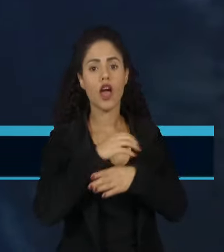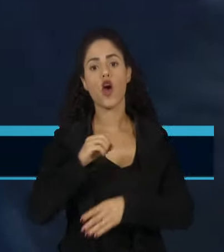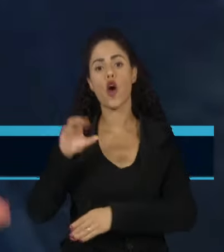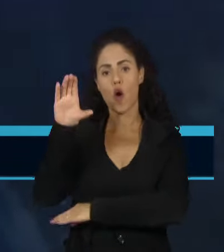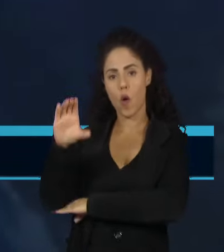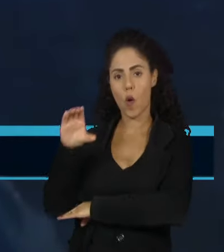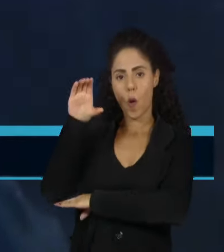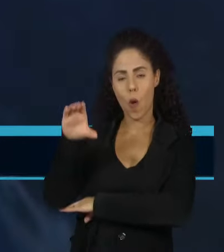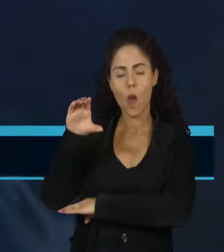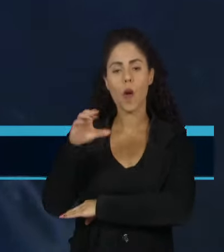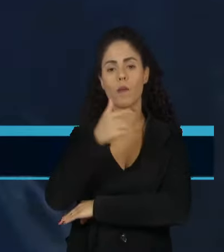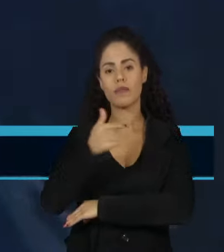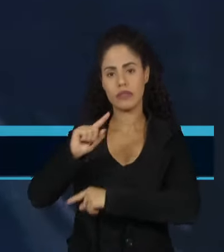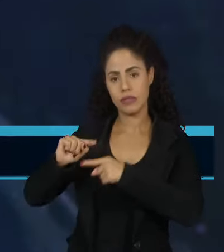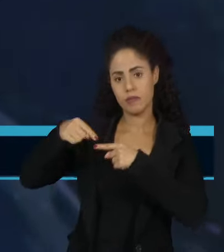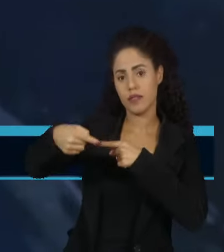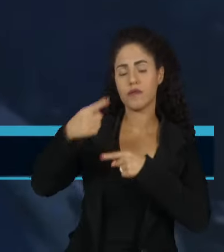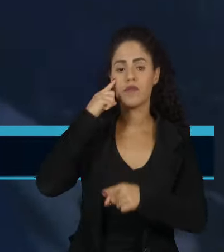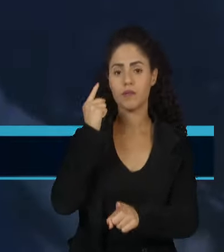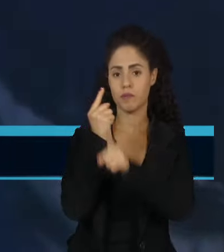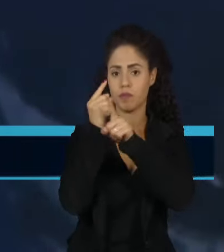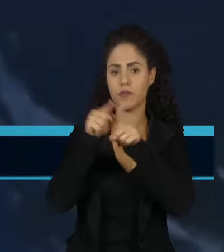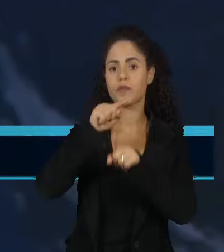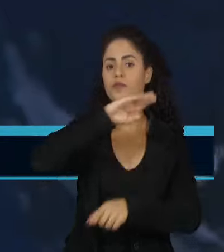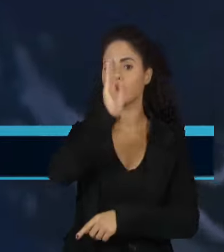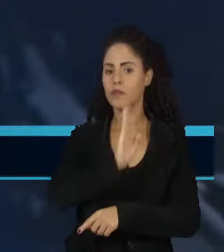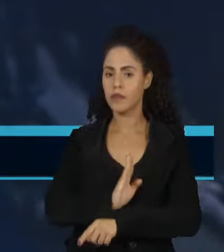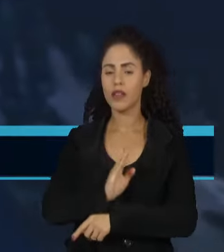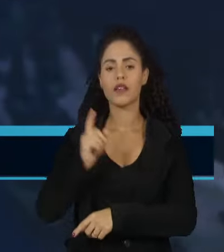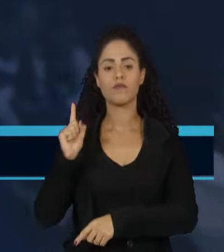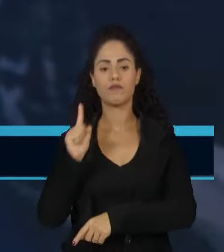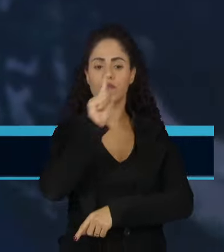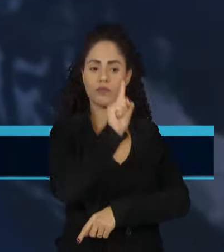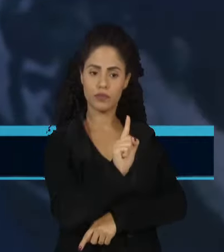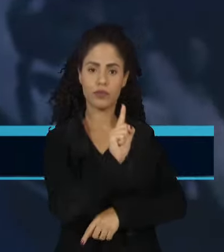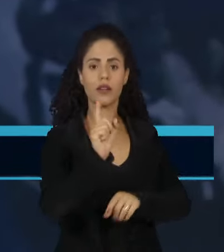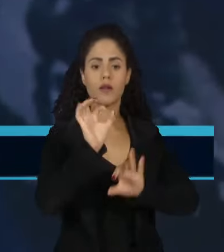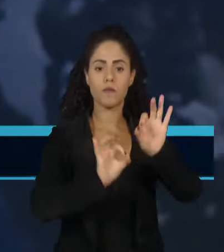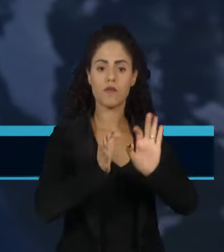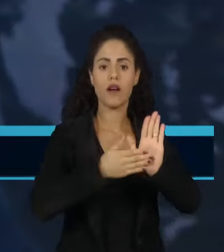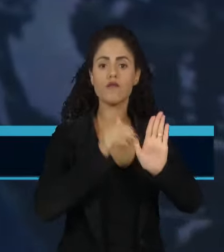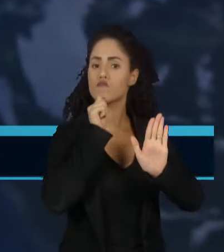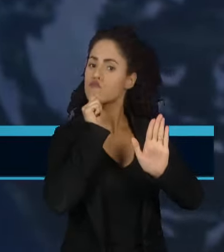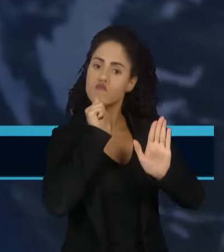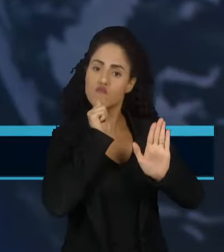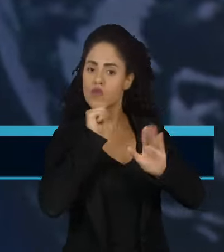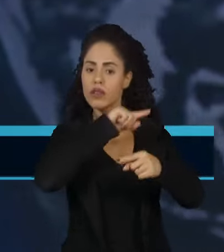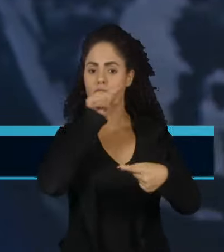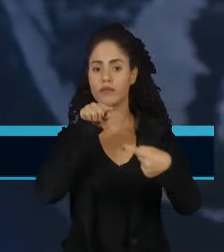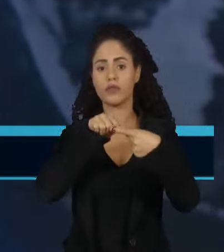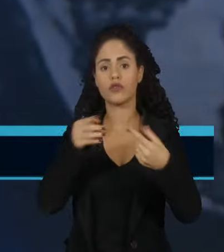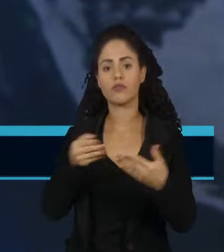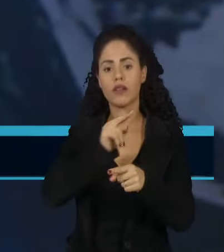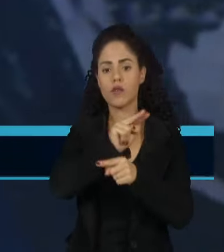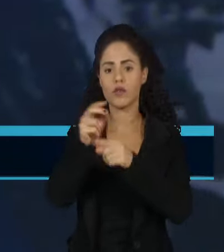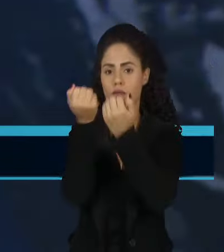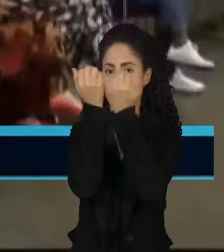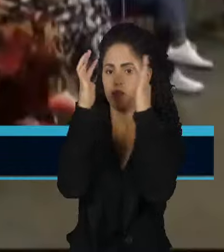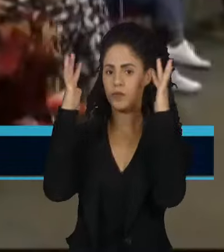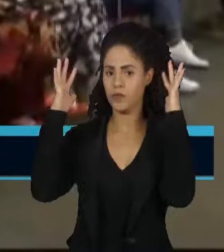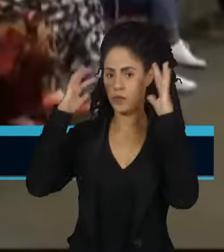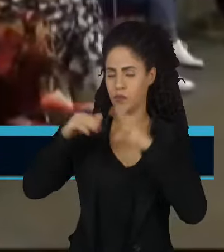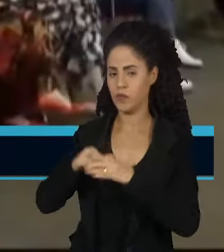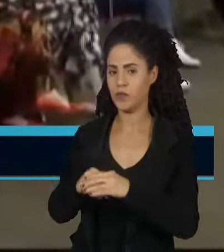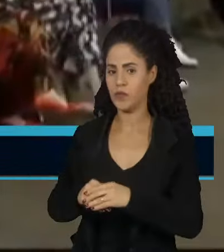encontro na semana que vem. O Brasil chega à conferência sem aprovar o Plano Nacional de Metas para a Proteção da Natureza.